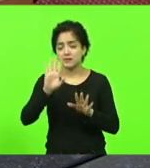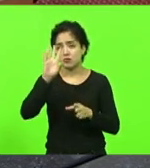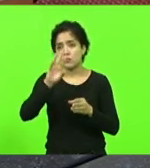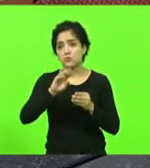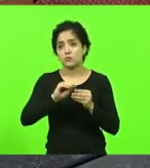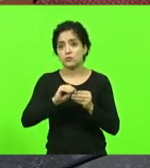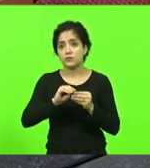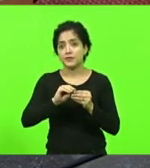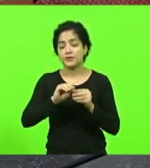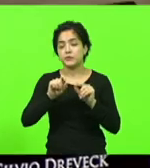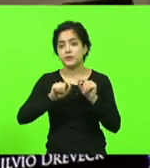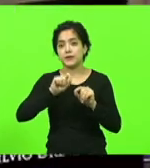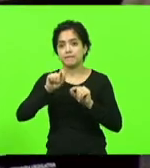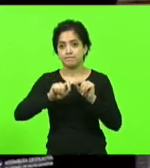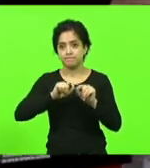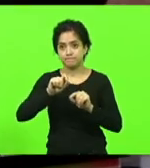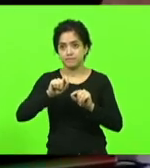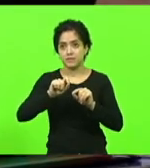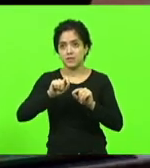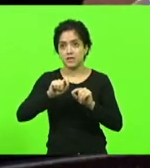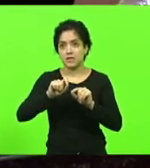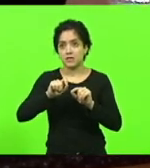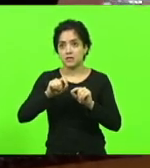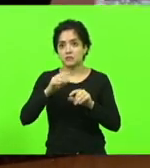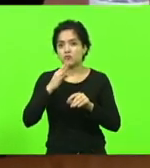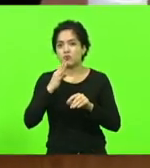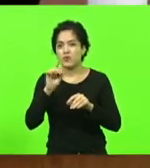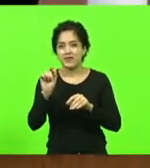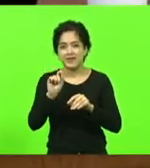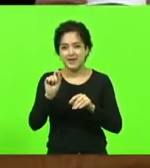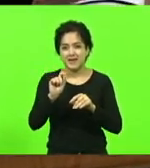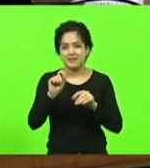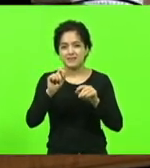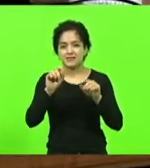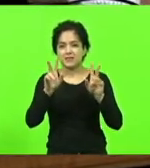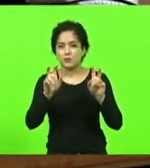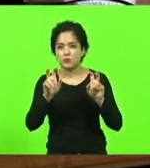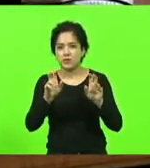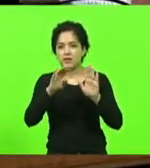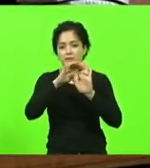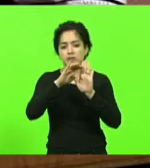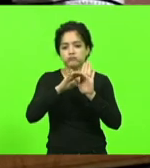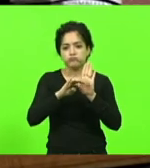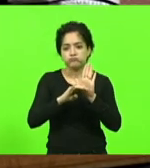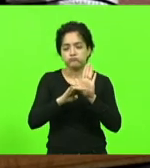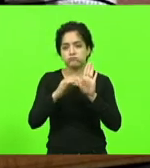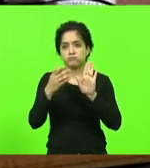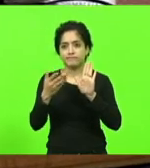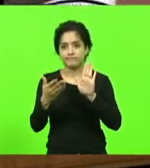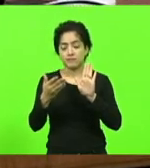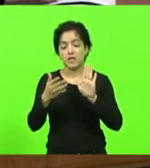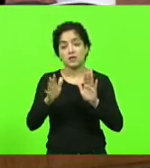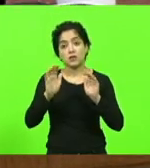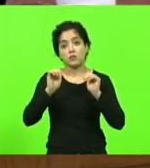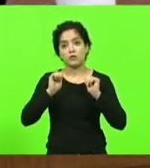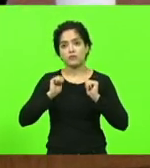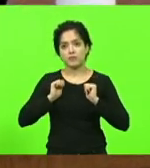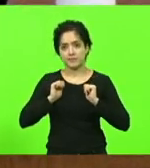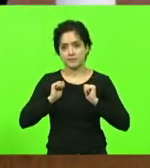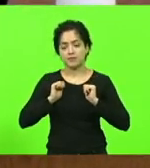casa que quando você não conhece o teor da matéria, eu novamente vou me abstir. Por quê?